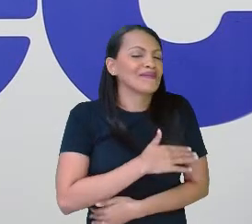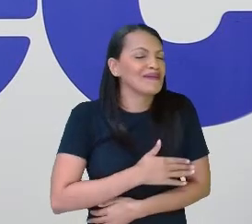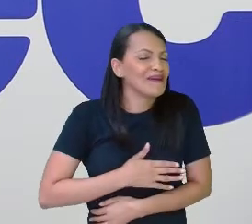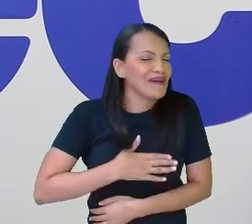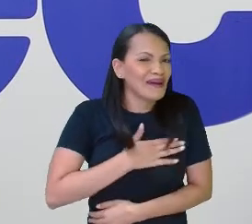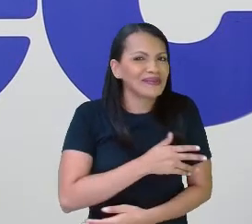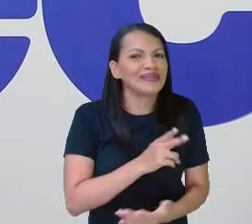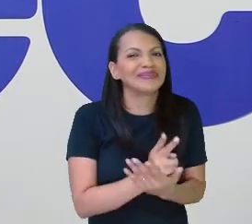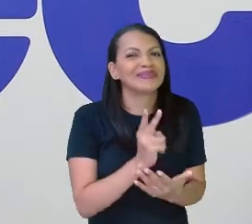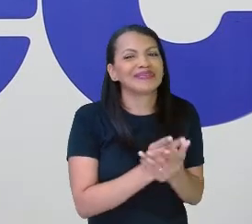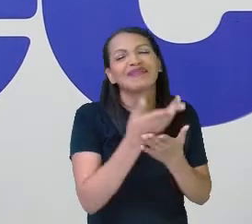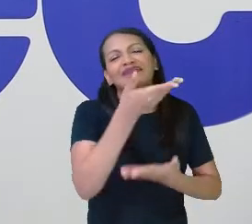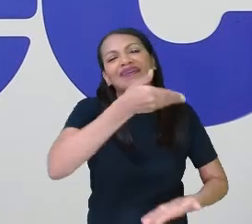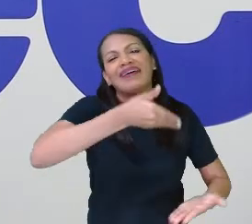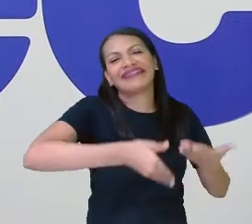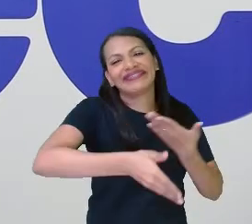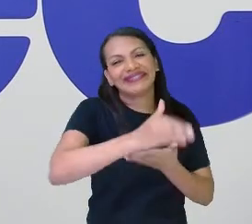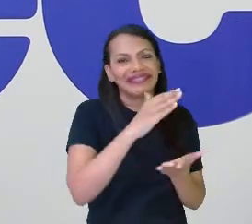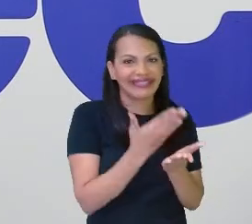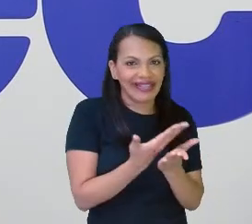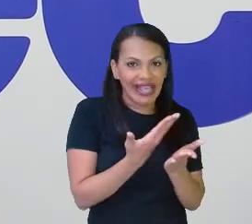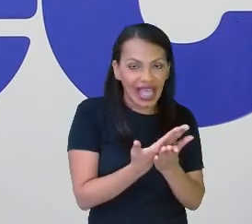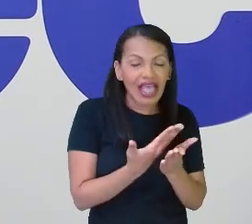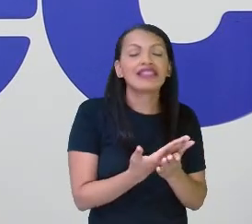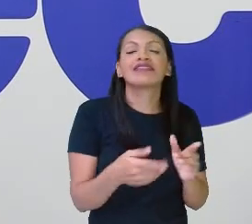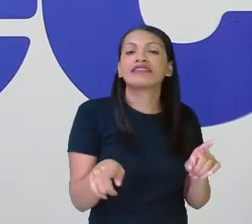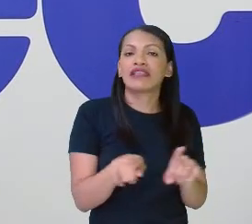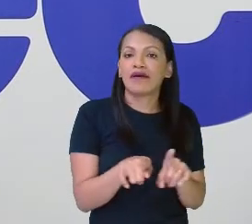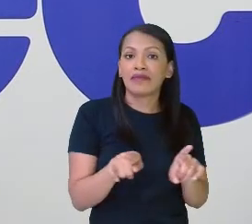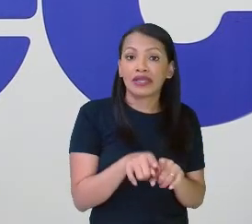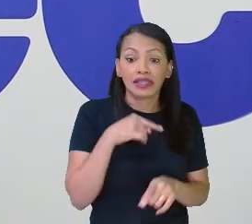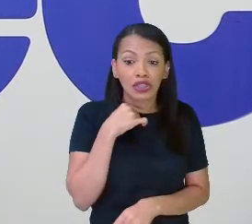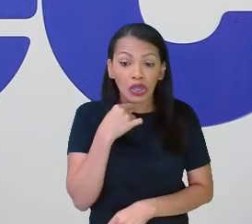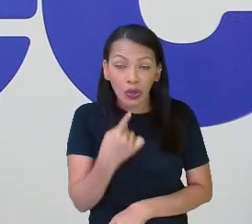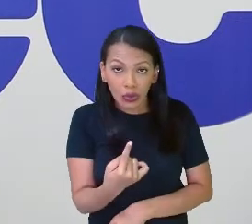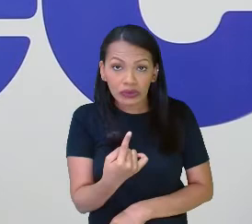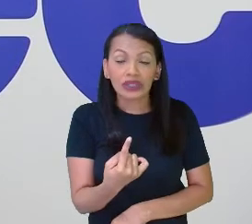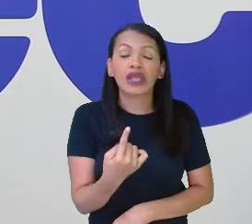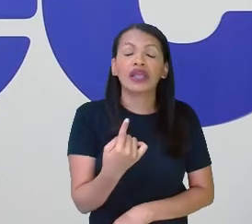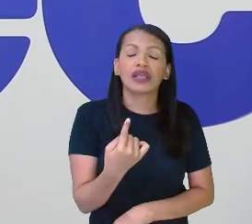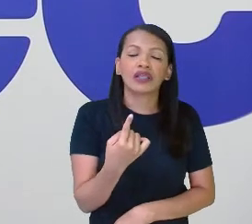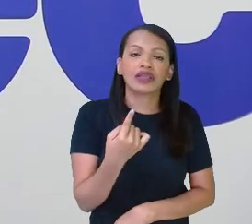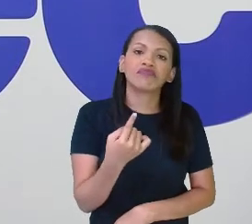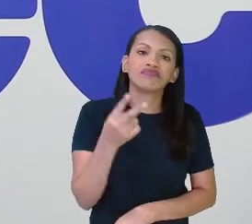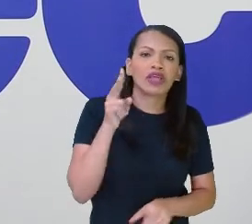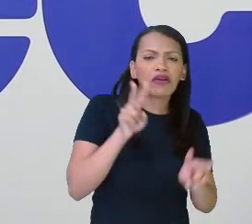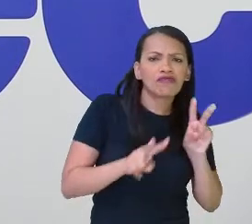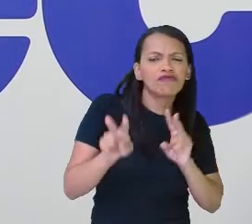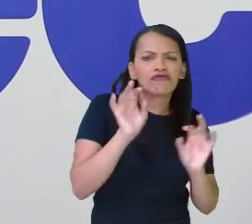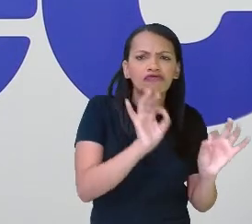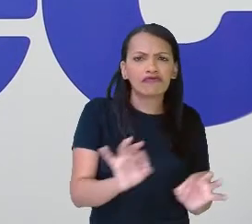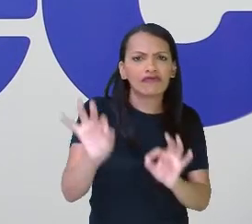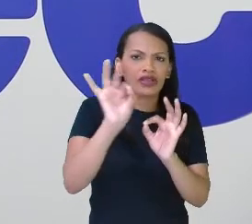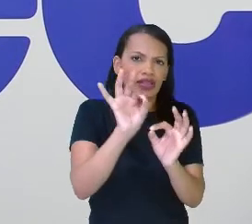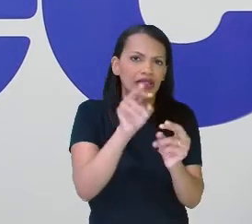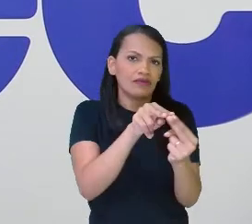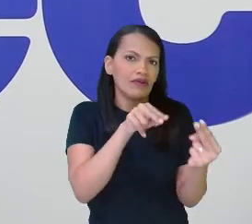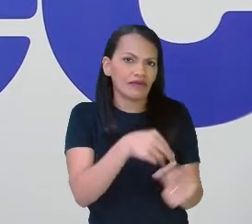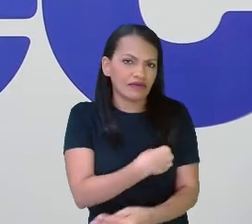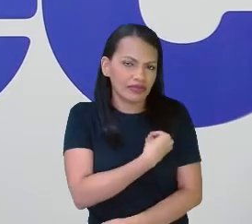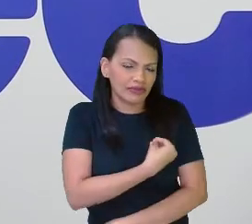interagindo aqui, de estar participando, até os estudantes também, que não conseguem assistir no ao vivo, também estão lá no YouTube, nos